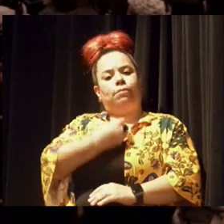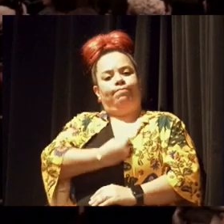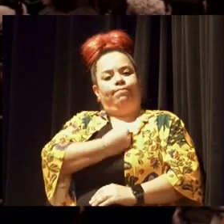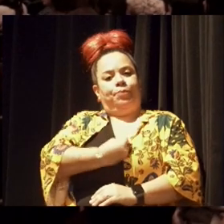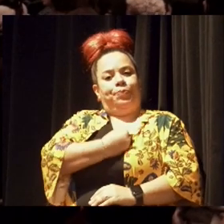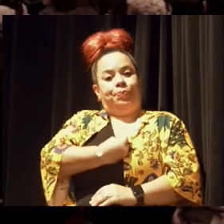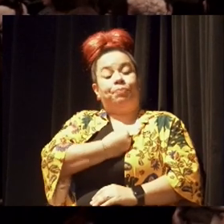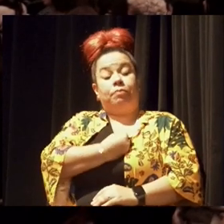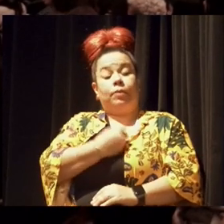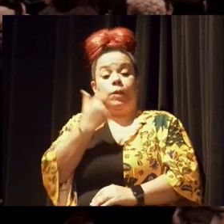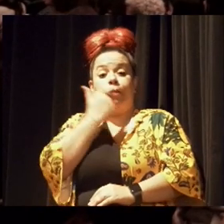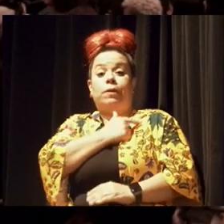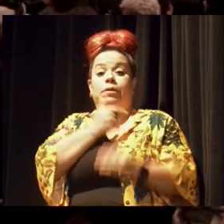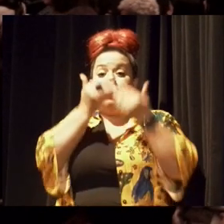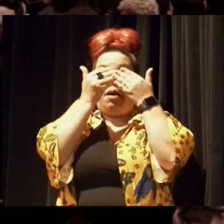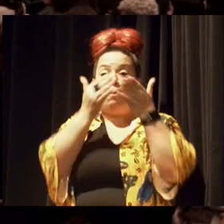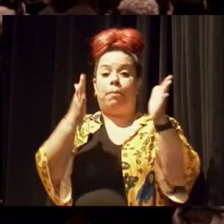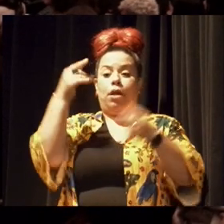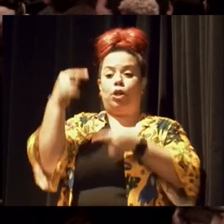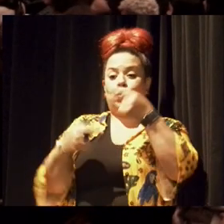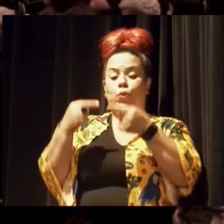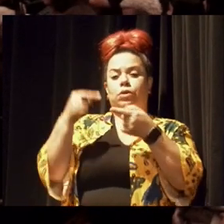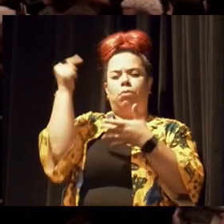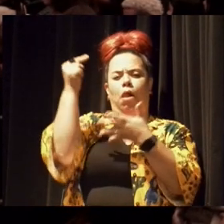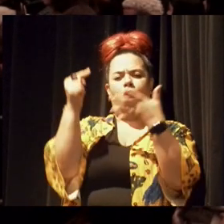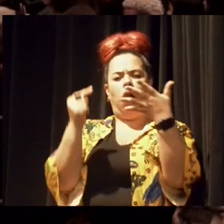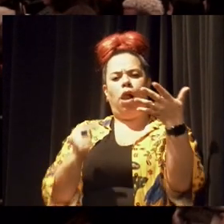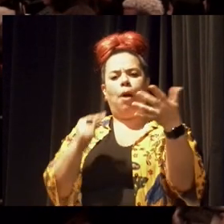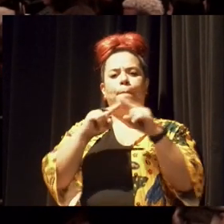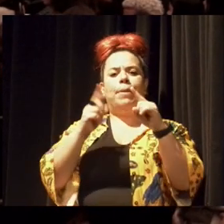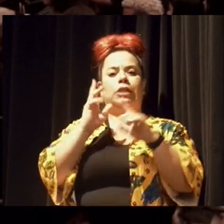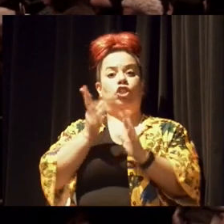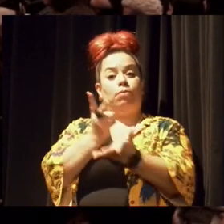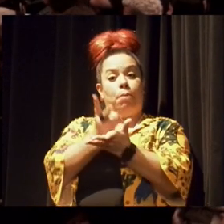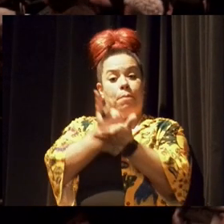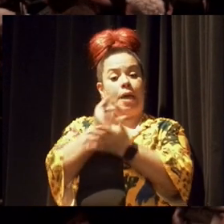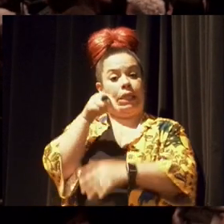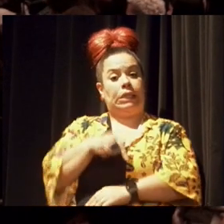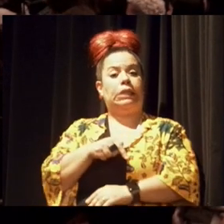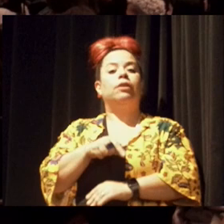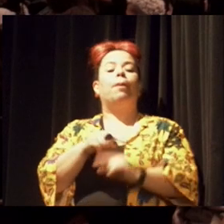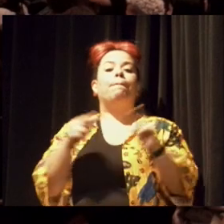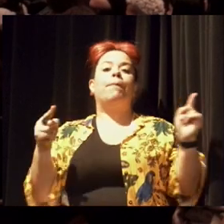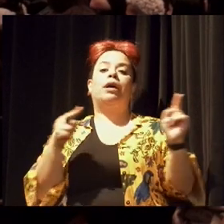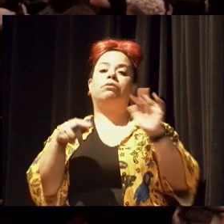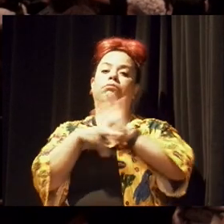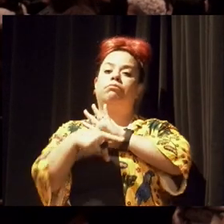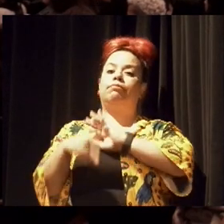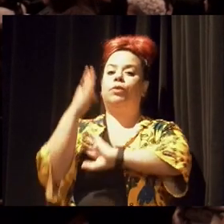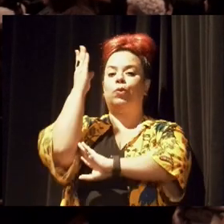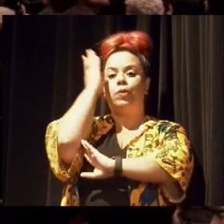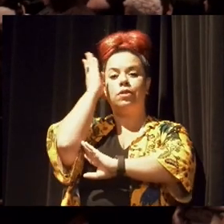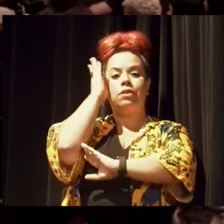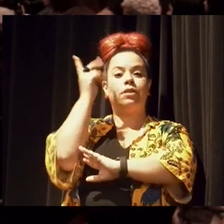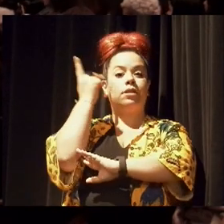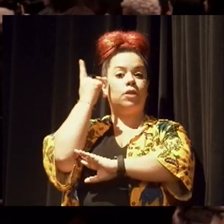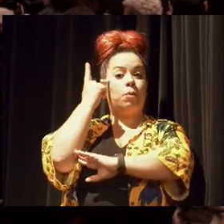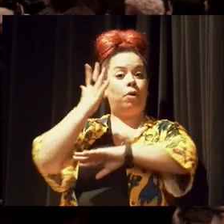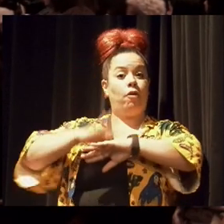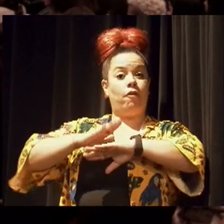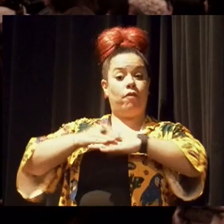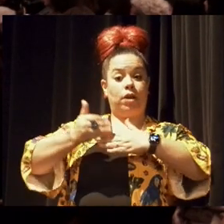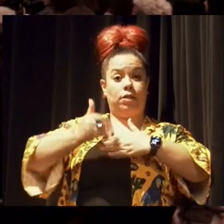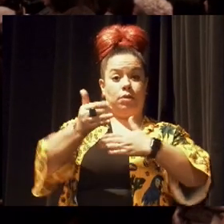forma de ampliar essa discussão, que já é permanente na instituição, o SESC São Paulo realiza, partir de